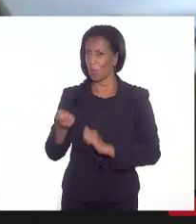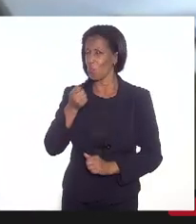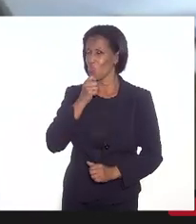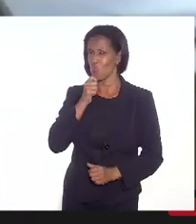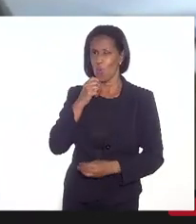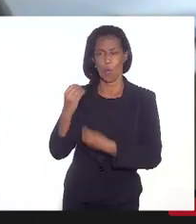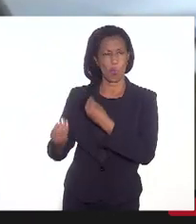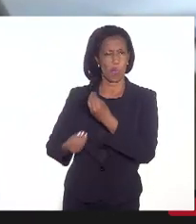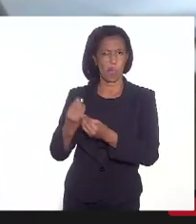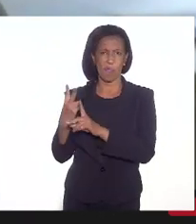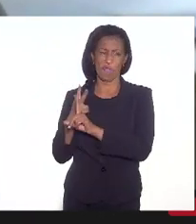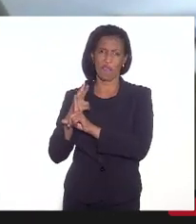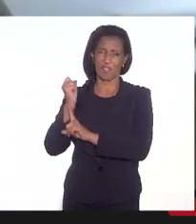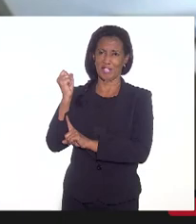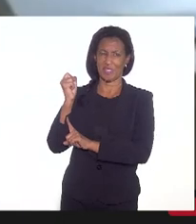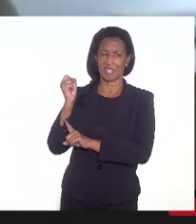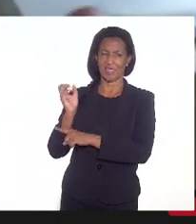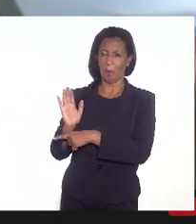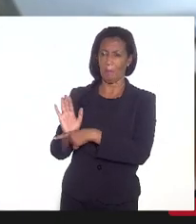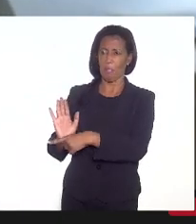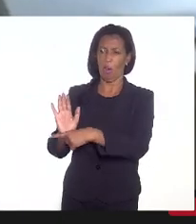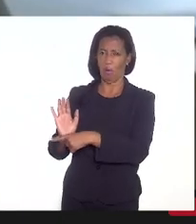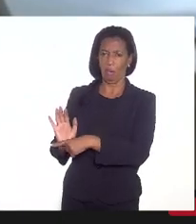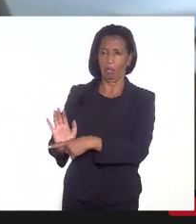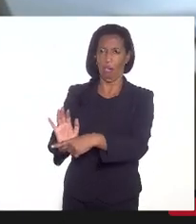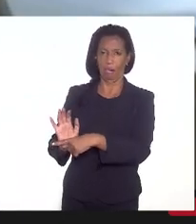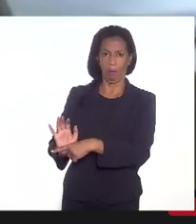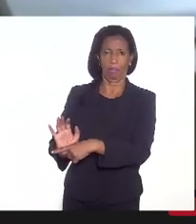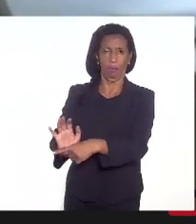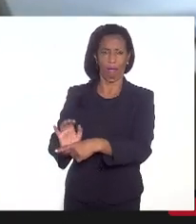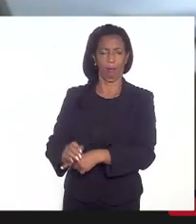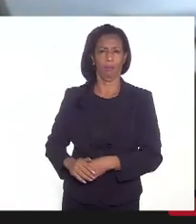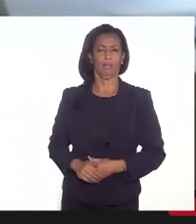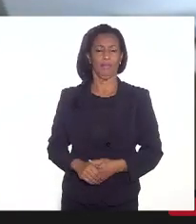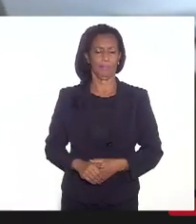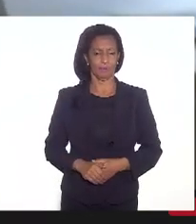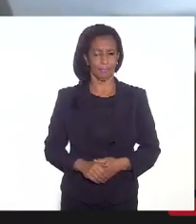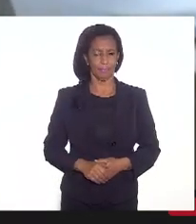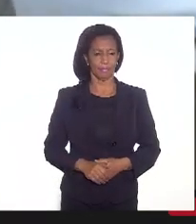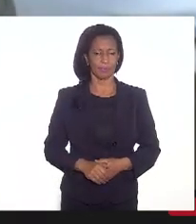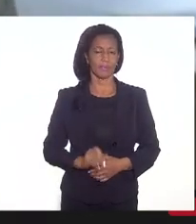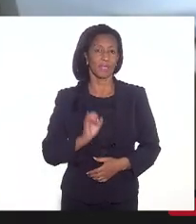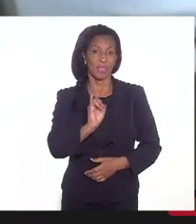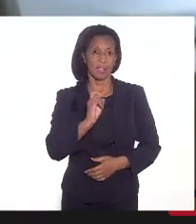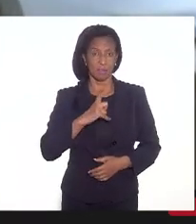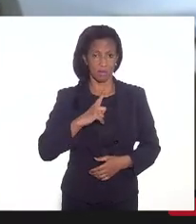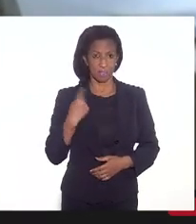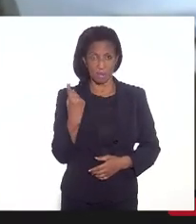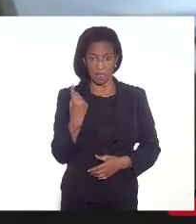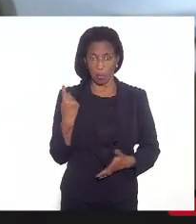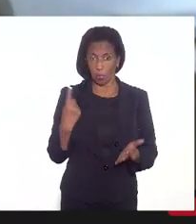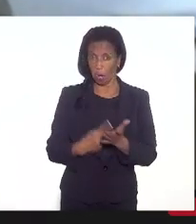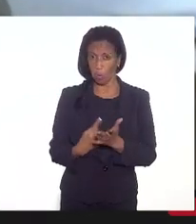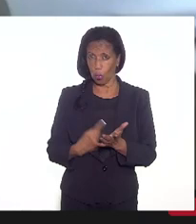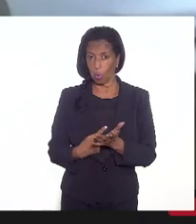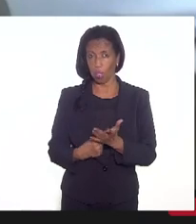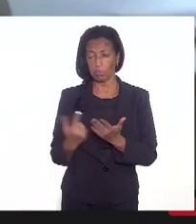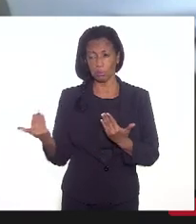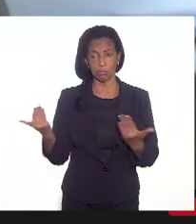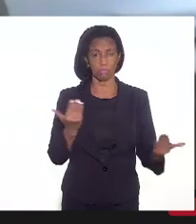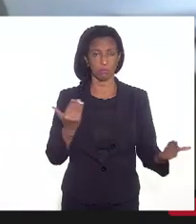vencer, está só empurrando com a barriga. Que se tenha um acordo entre as partes.